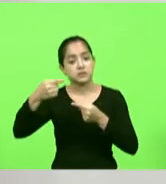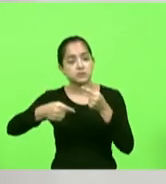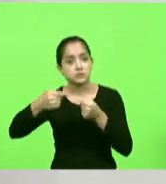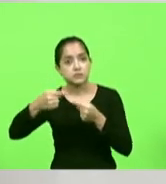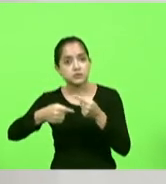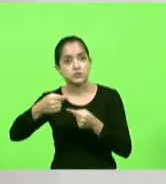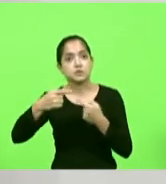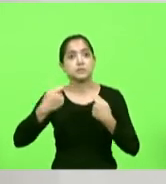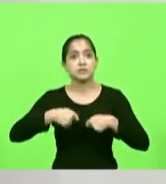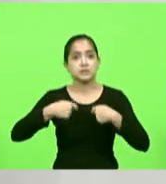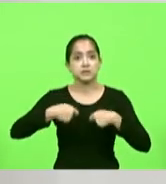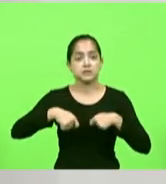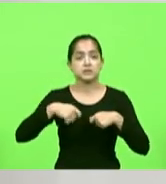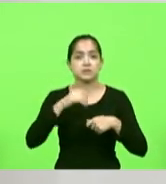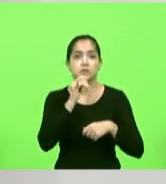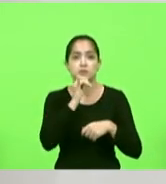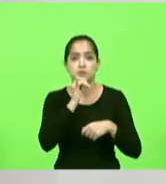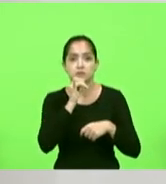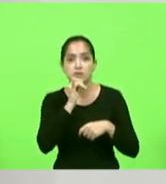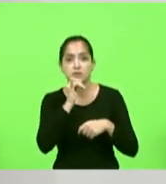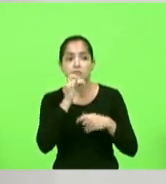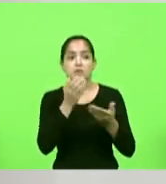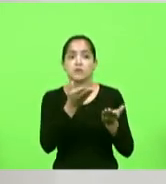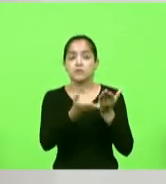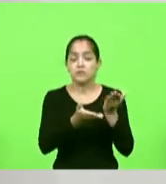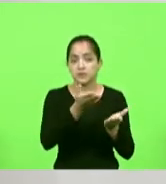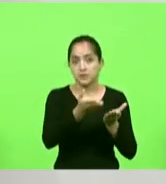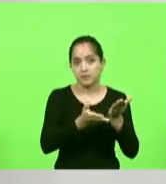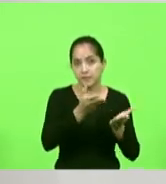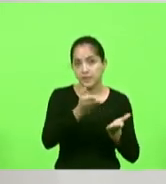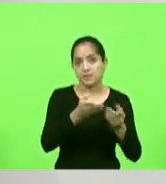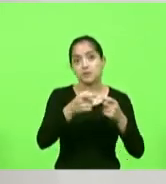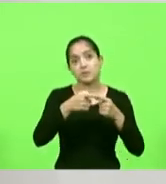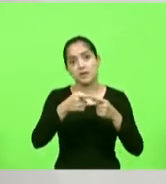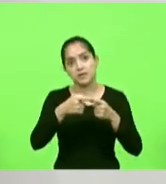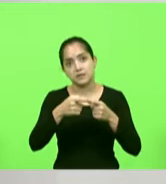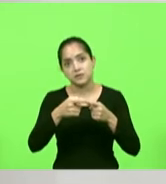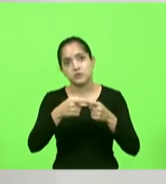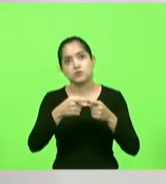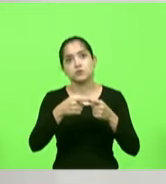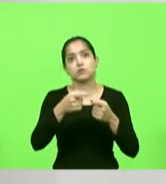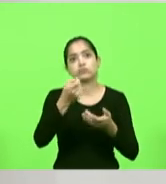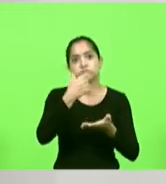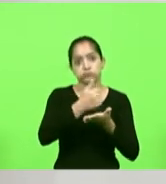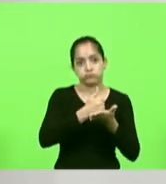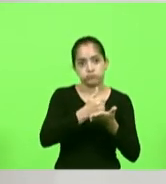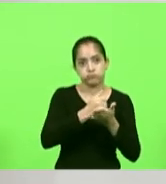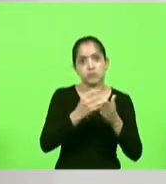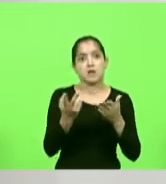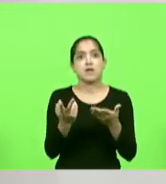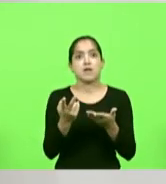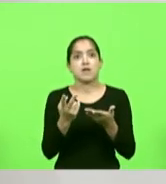como a questão de um tratamento com vitamina D3 que eu logo logo vou apresentar um vídeo